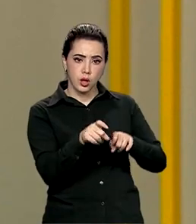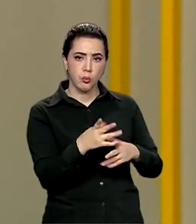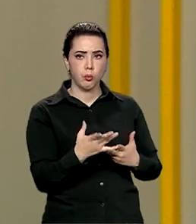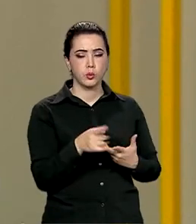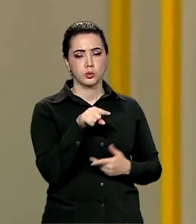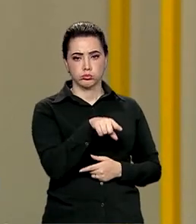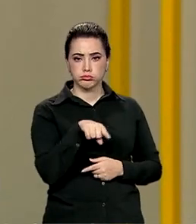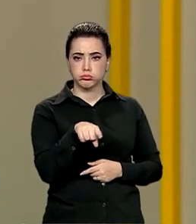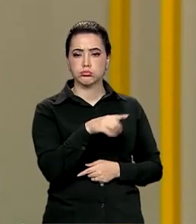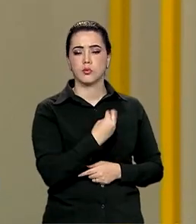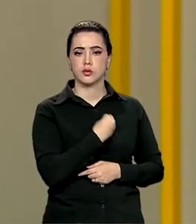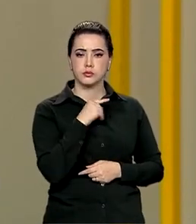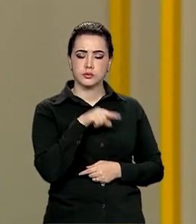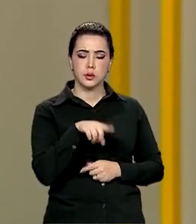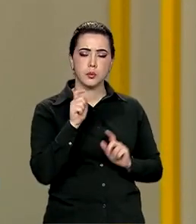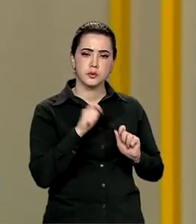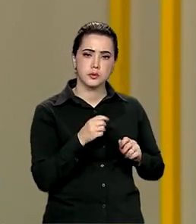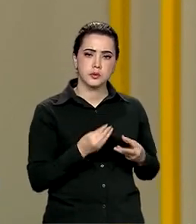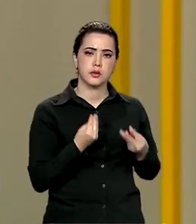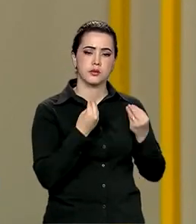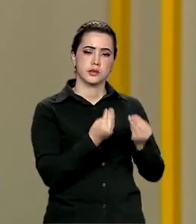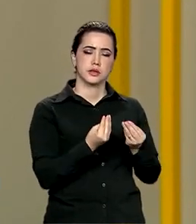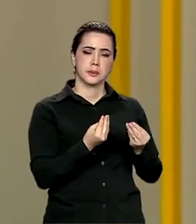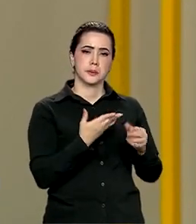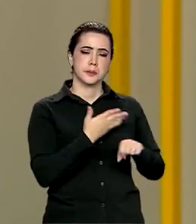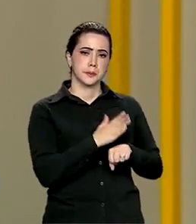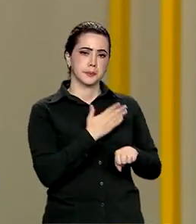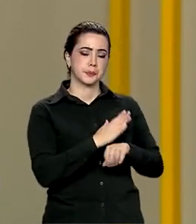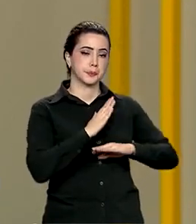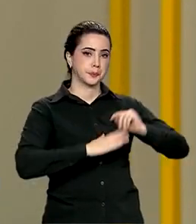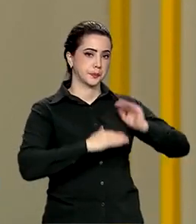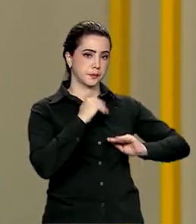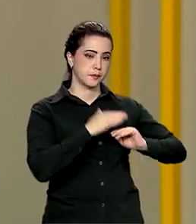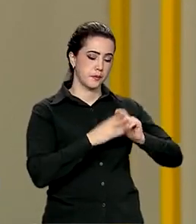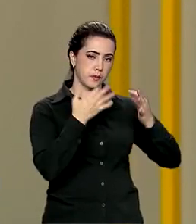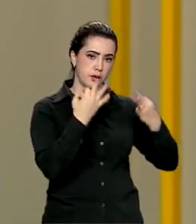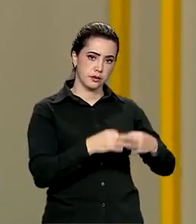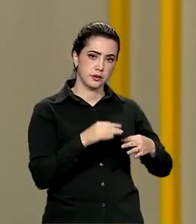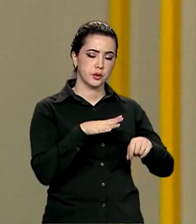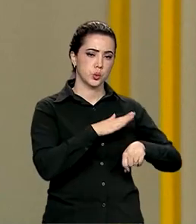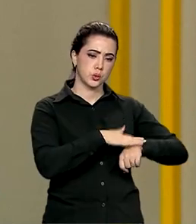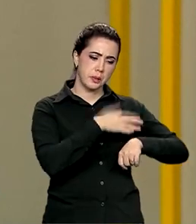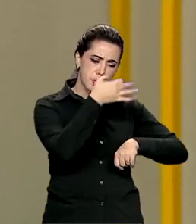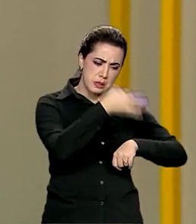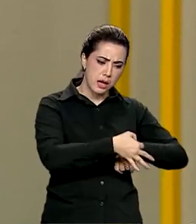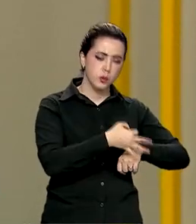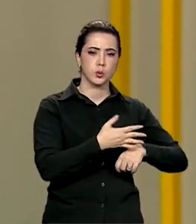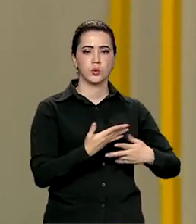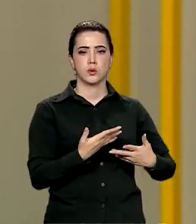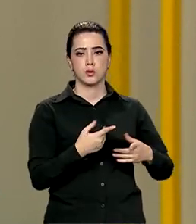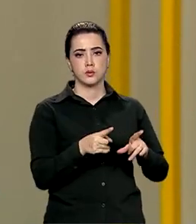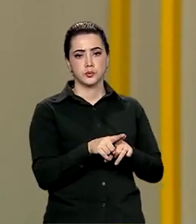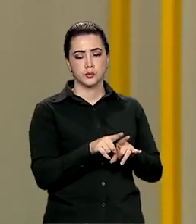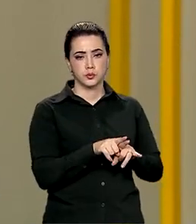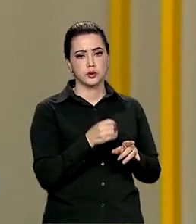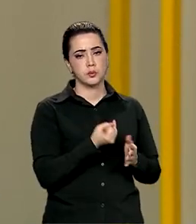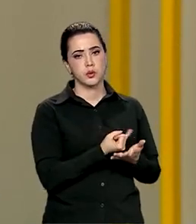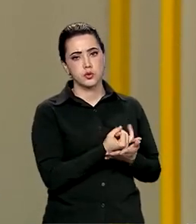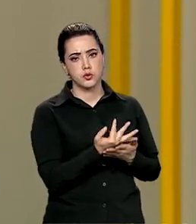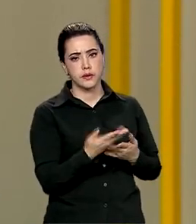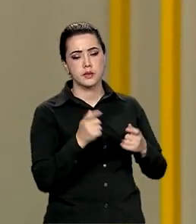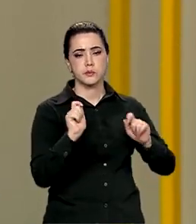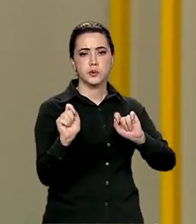possibilitar acesso à qualificação profissional justa, no tempo certo, e com diversas